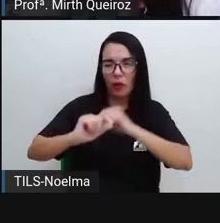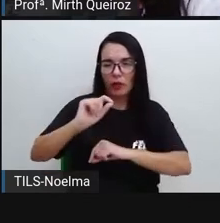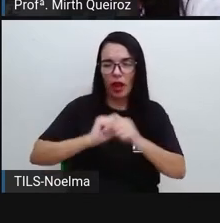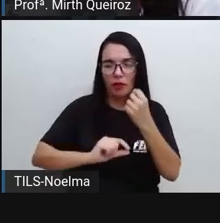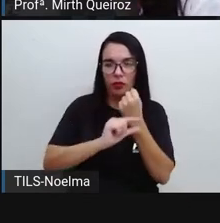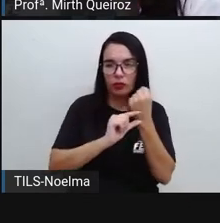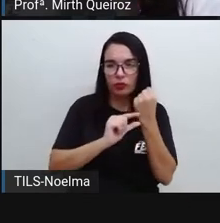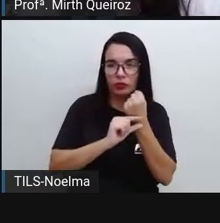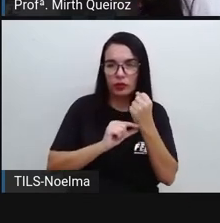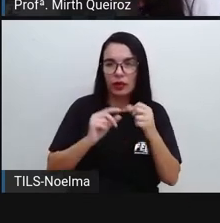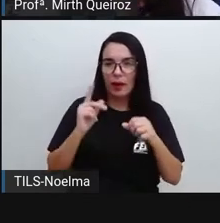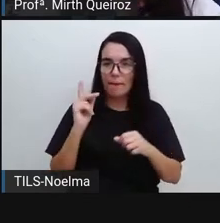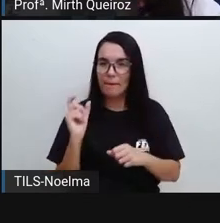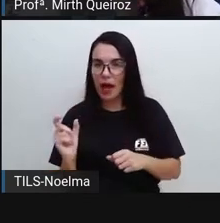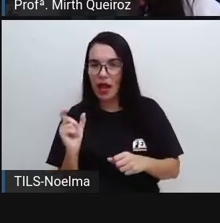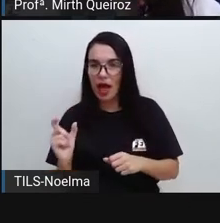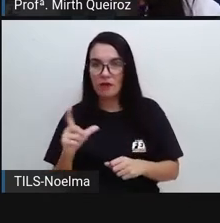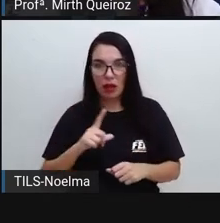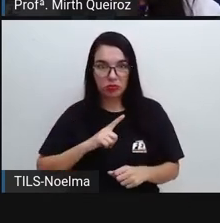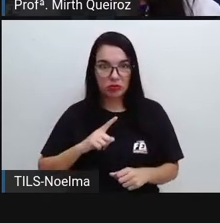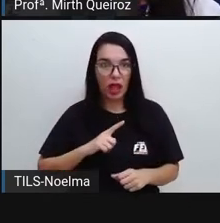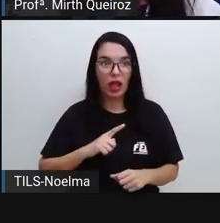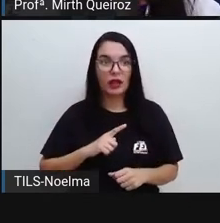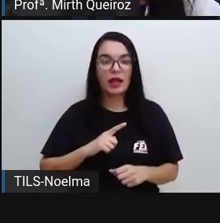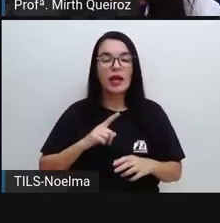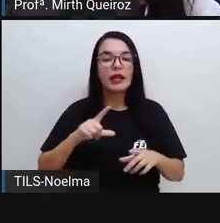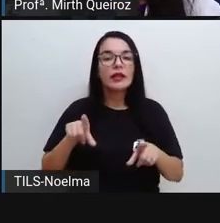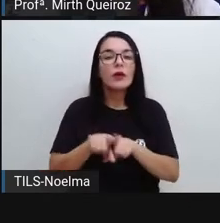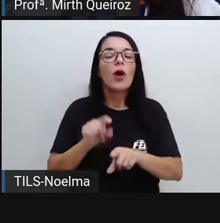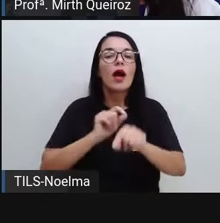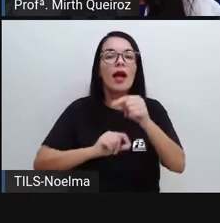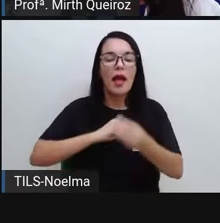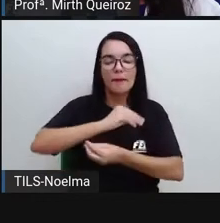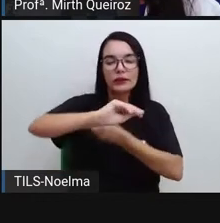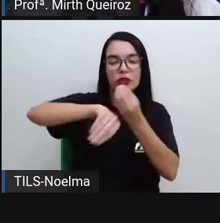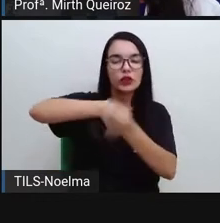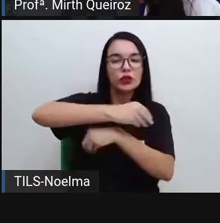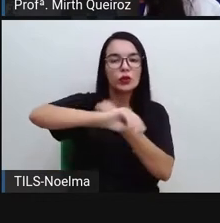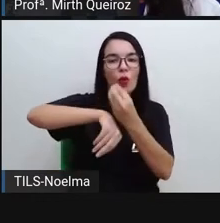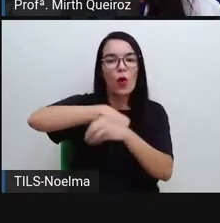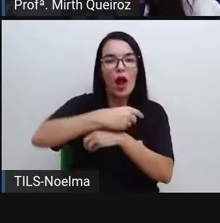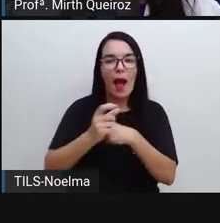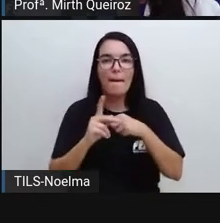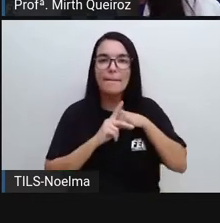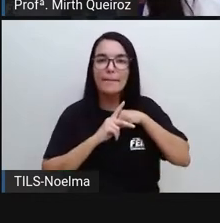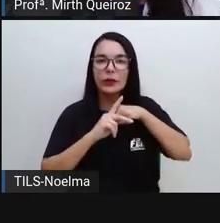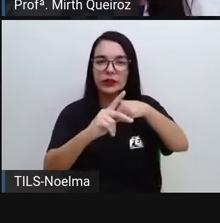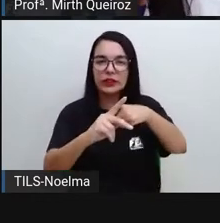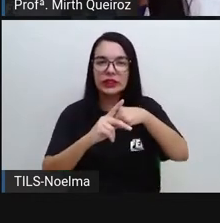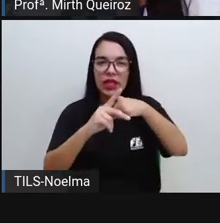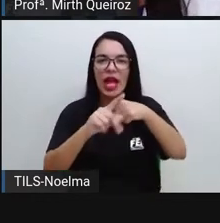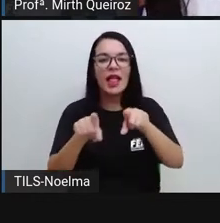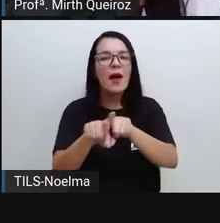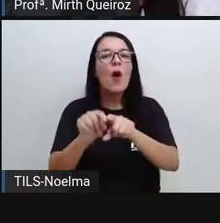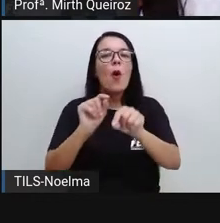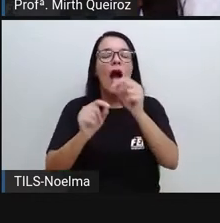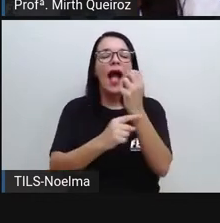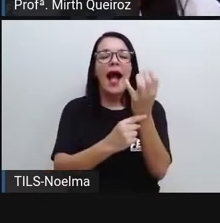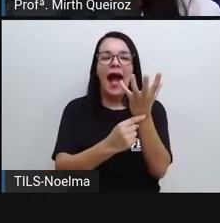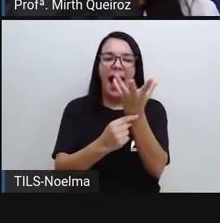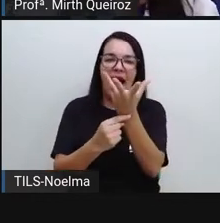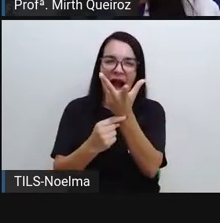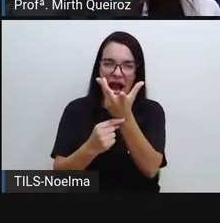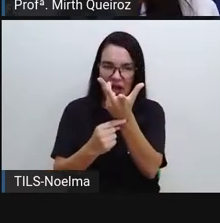poesia ali, ele também vai misturar essa poesia com arte, isso